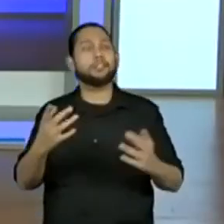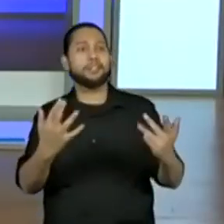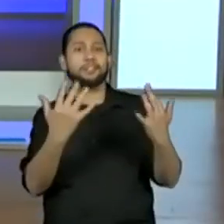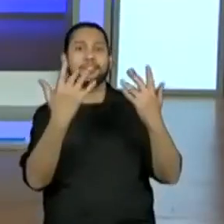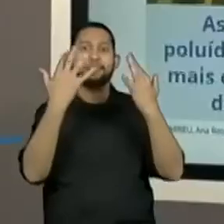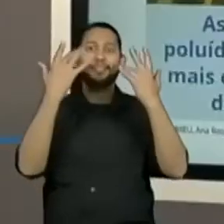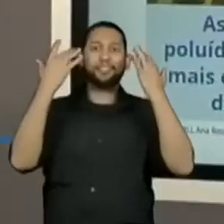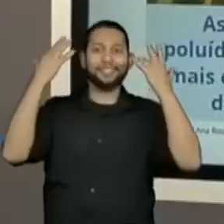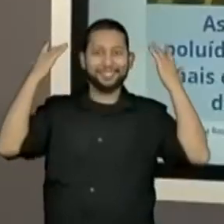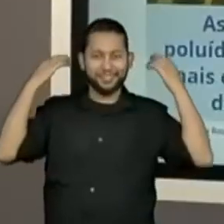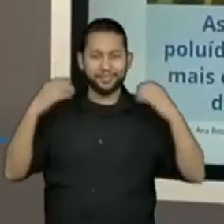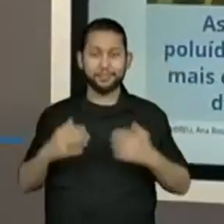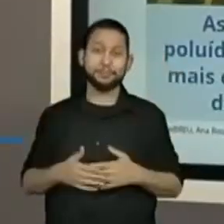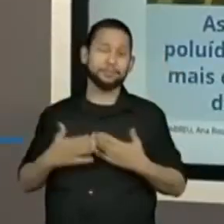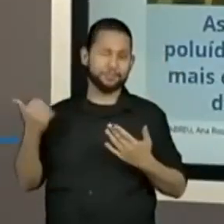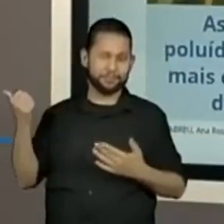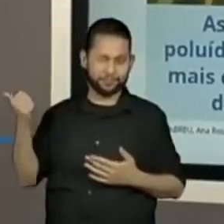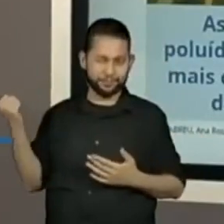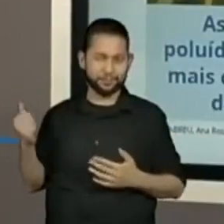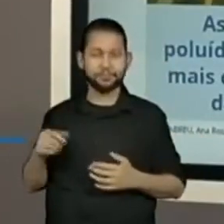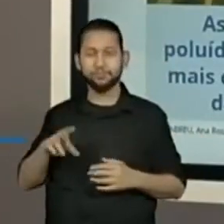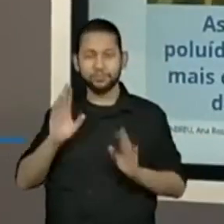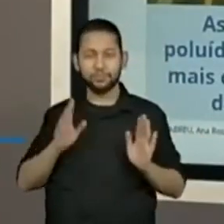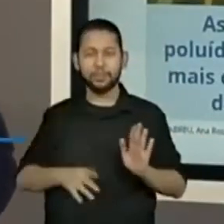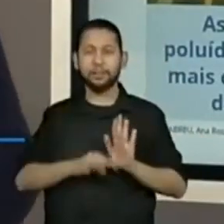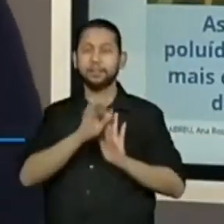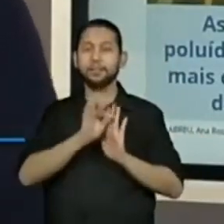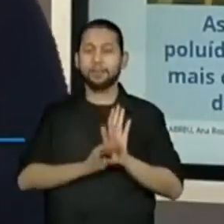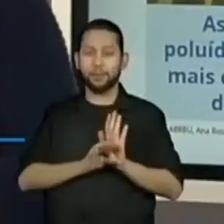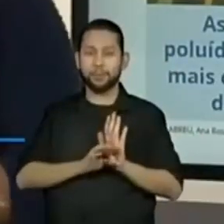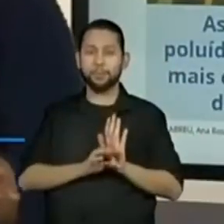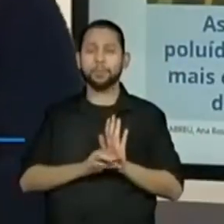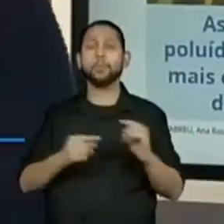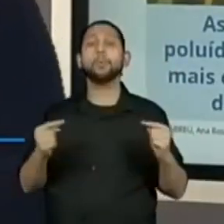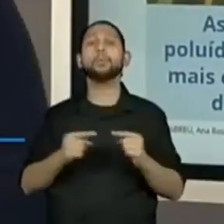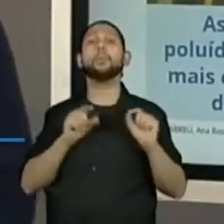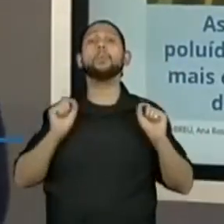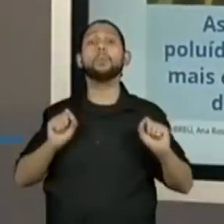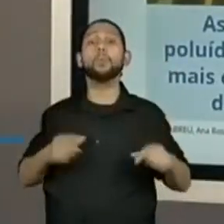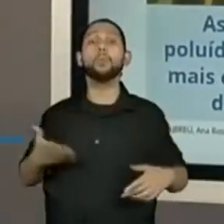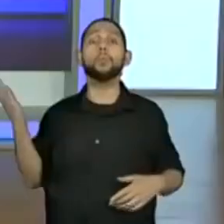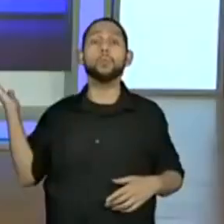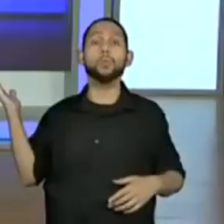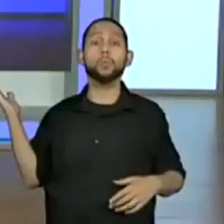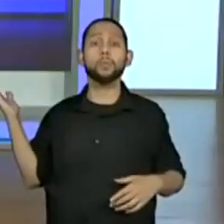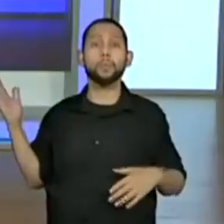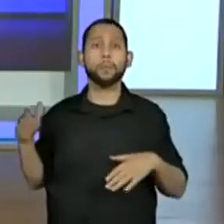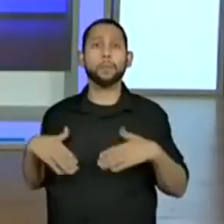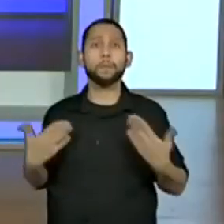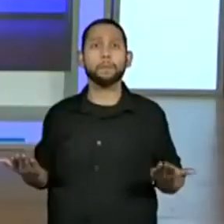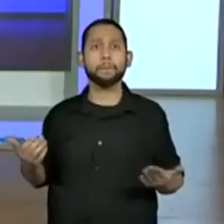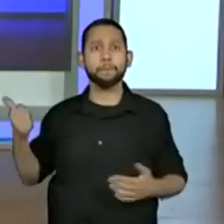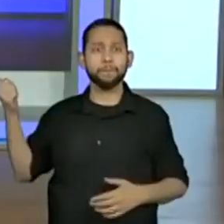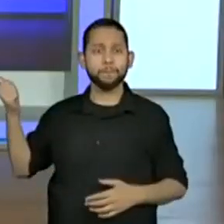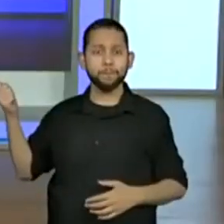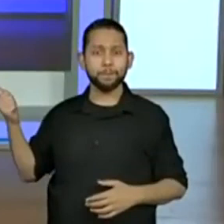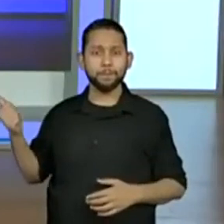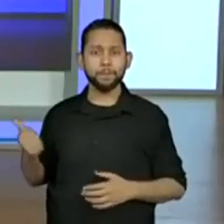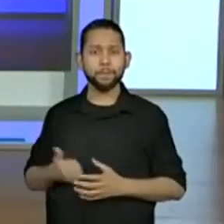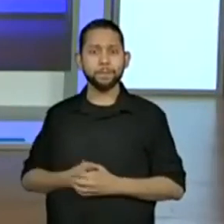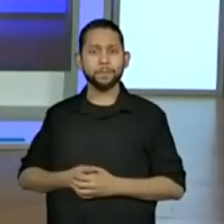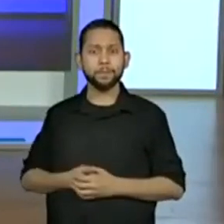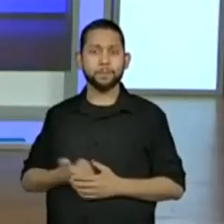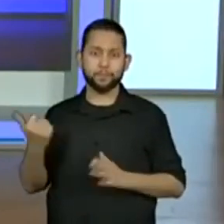acho que eu já dei dica do que texto, de que gênero que é o texto de hoje, hein? O vocês acham aí? Olha só, vamos ver.